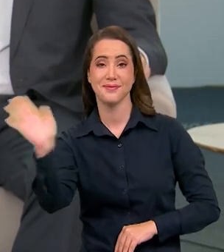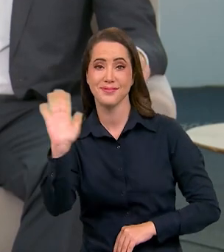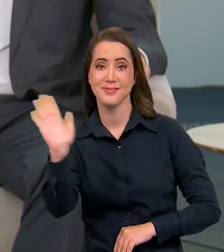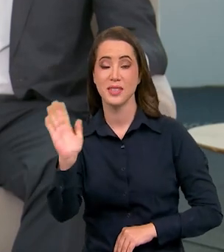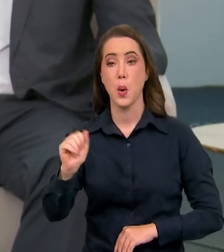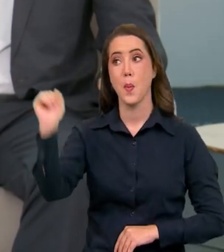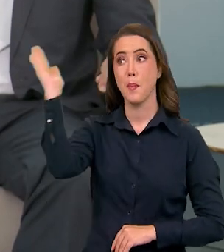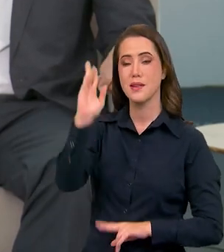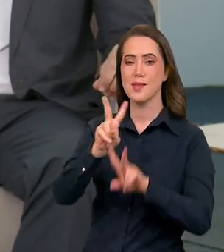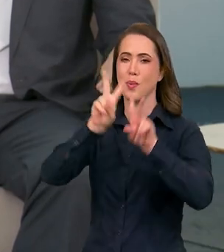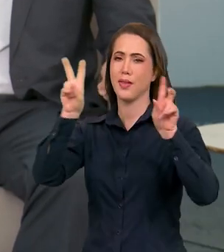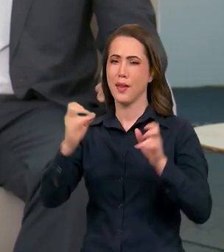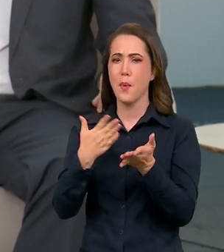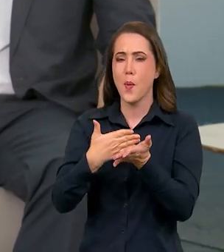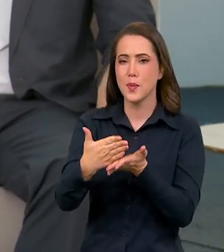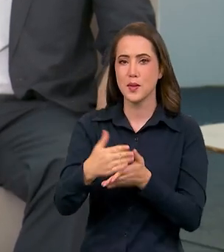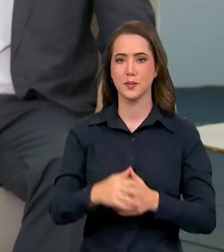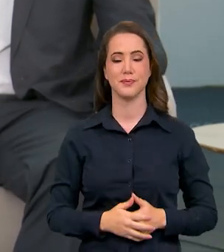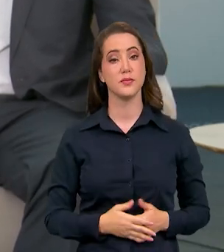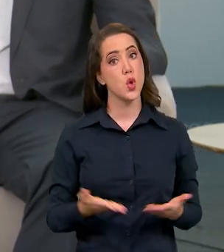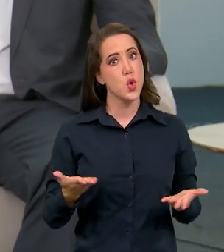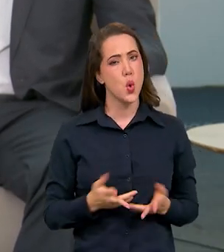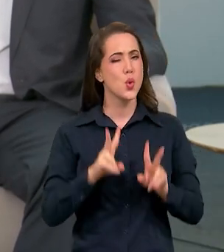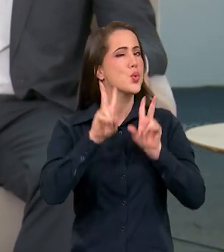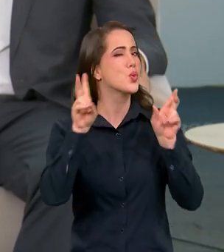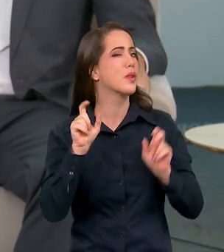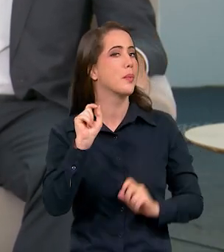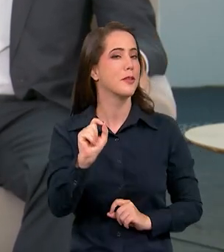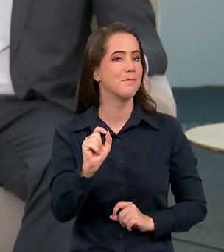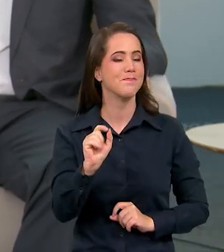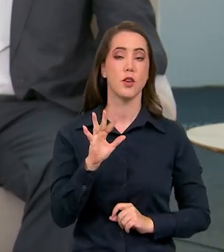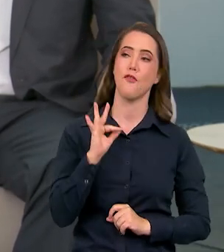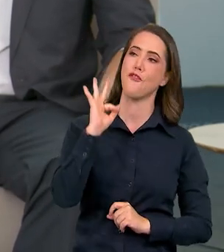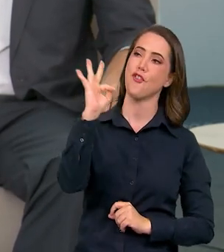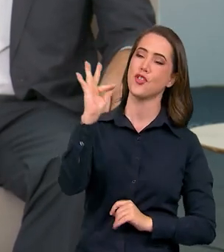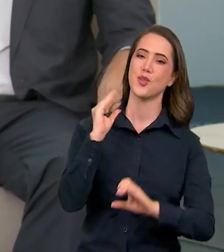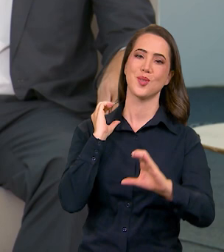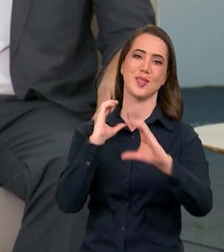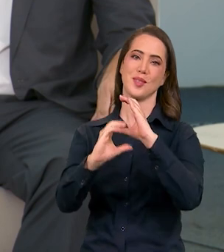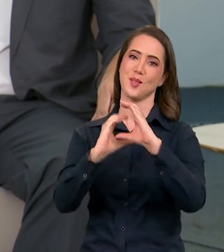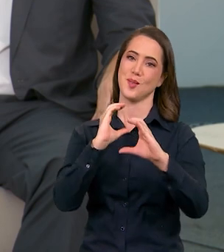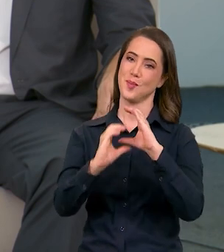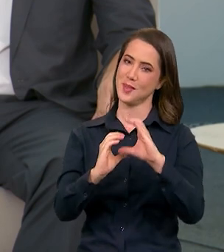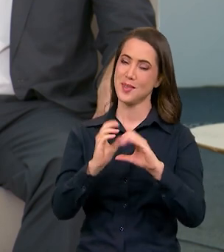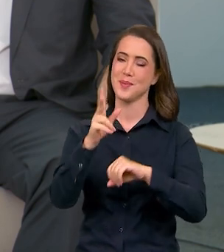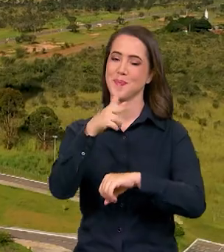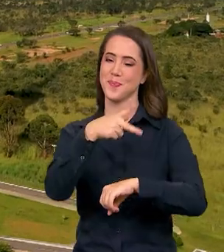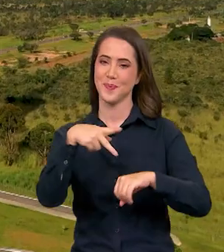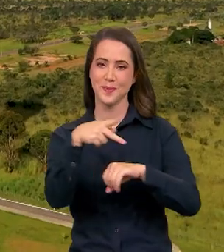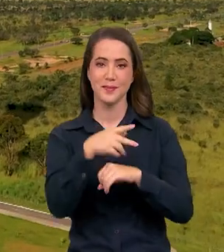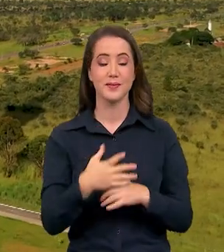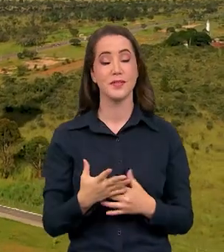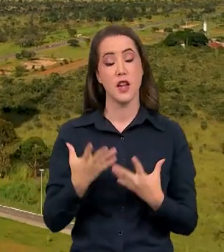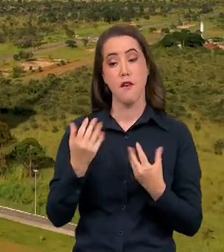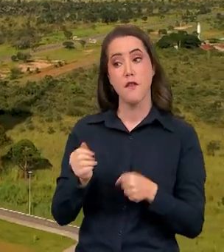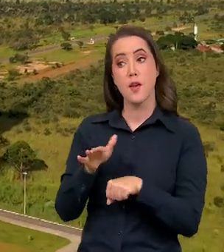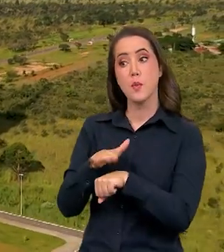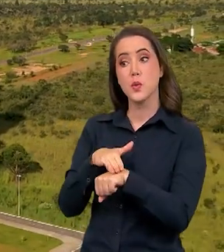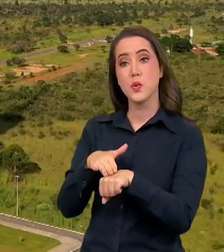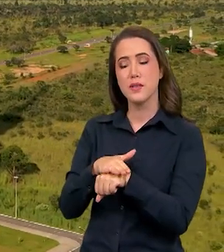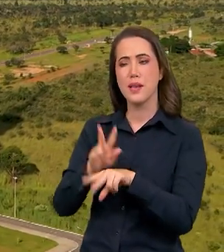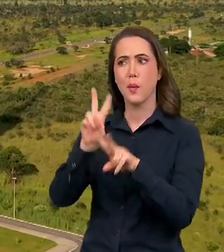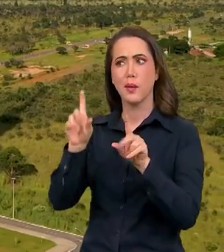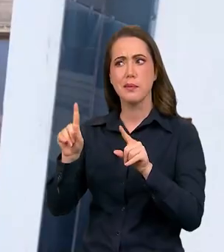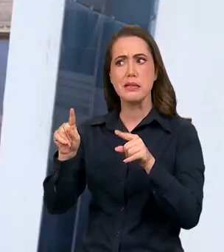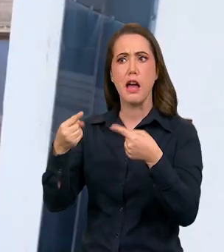Olá, o Brasil em Pauta está no ar. E o tema é o futuro das comunicações no país. E para conversar com a gente sobre os